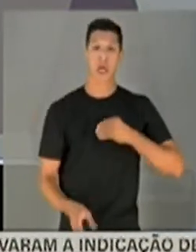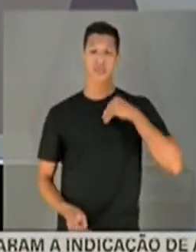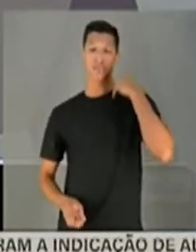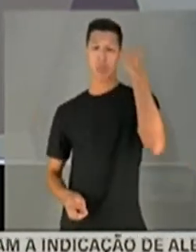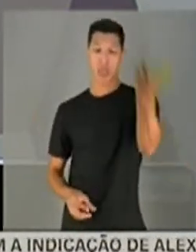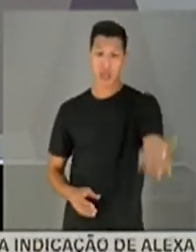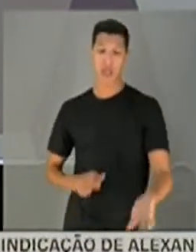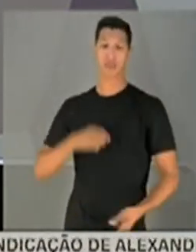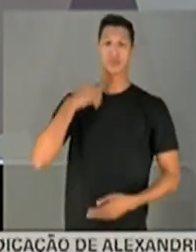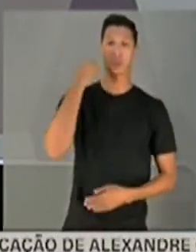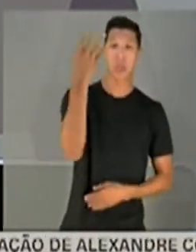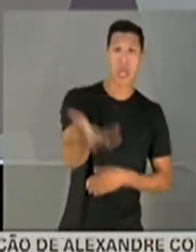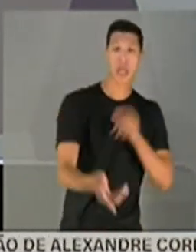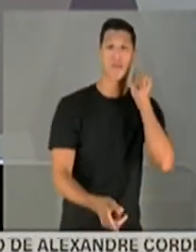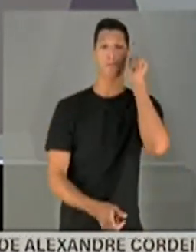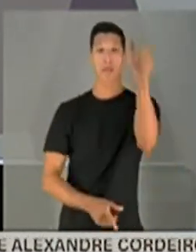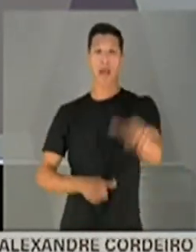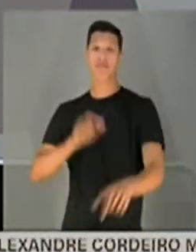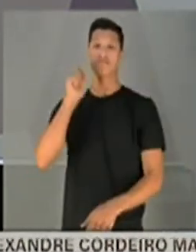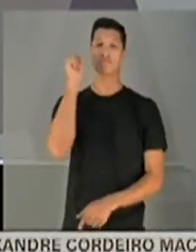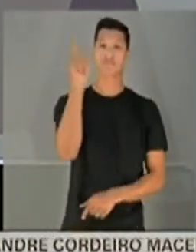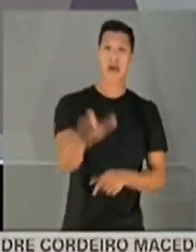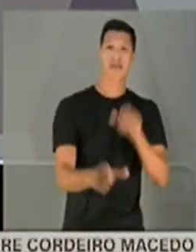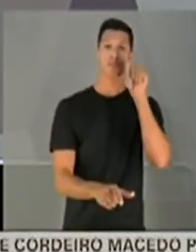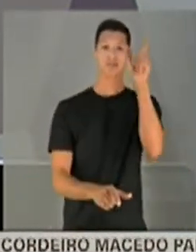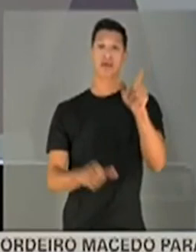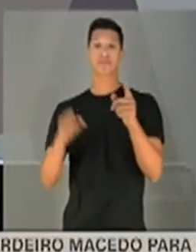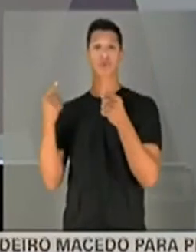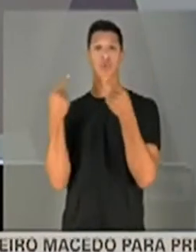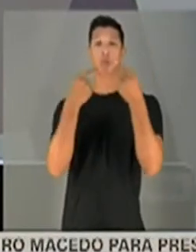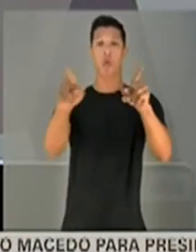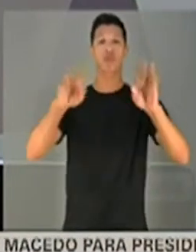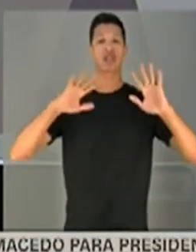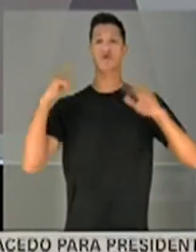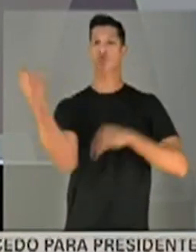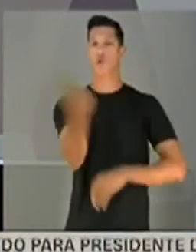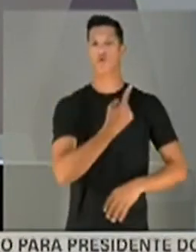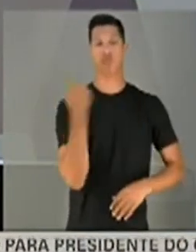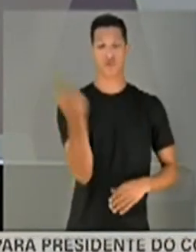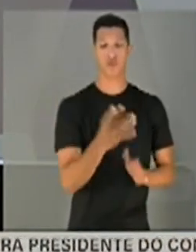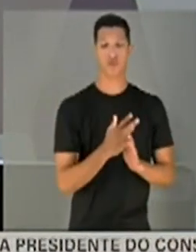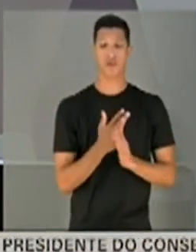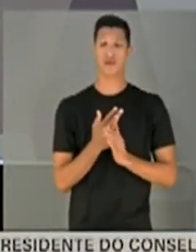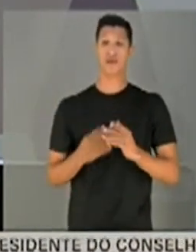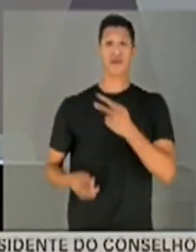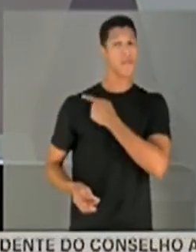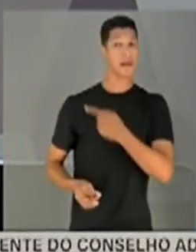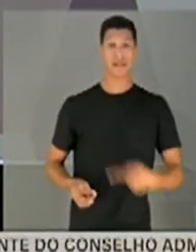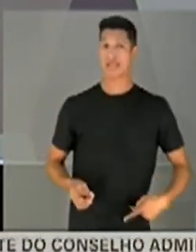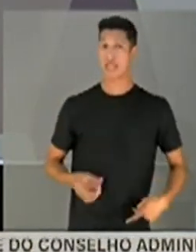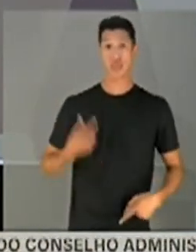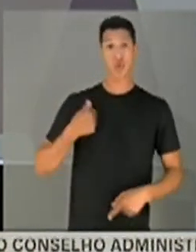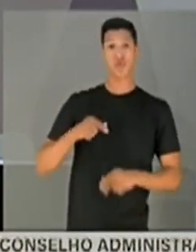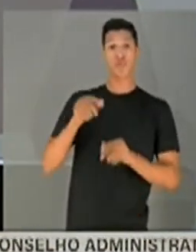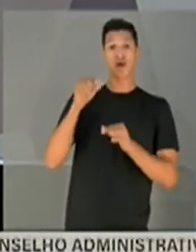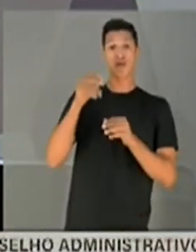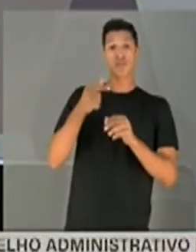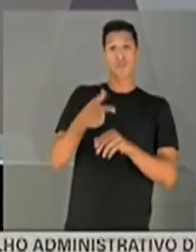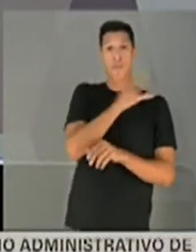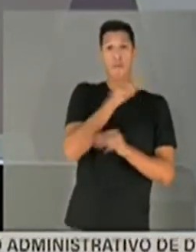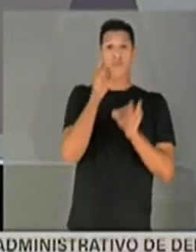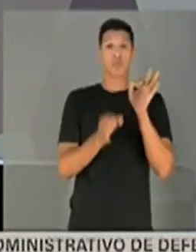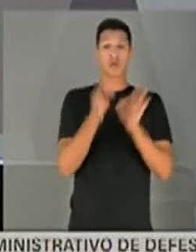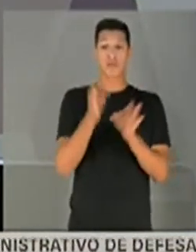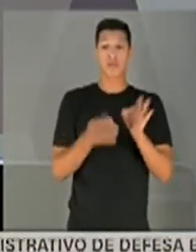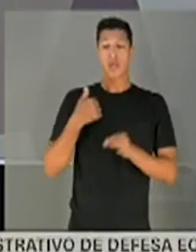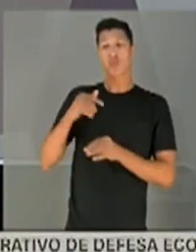palavras que a sacam contra todo mundo. Presidente, eu não prejulgo. Não